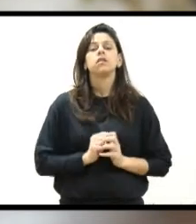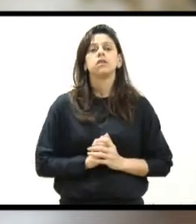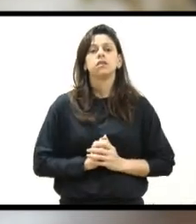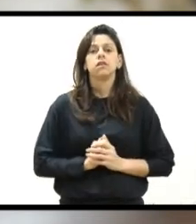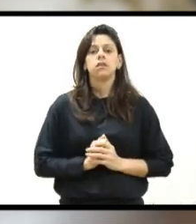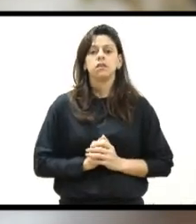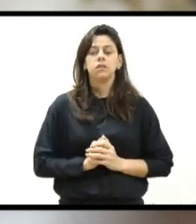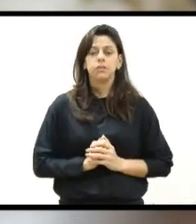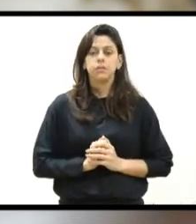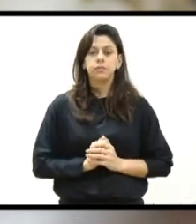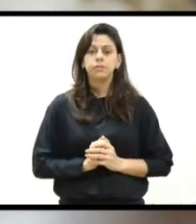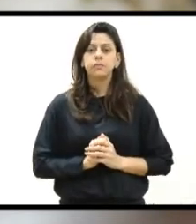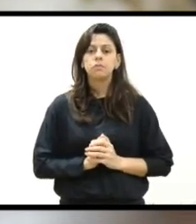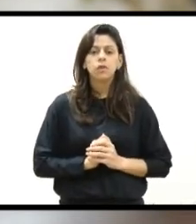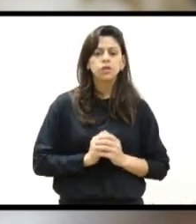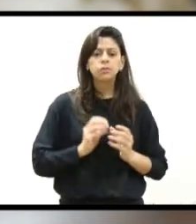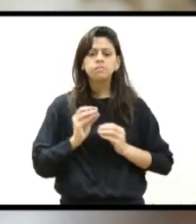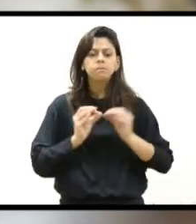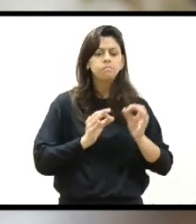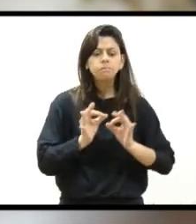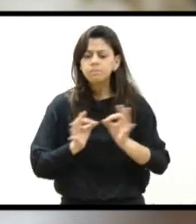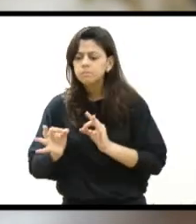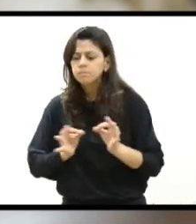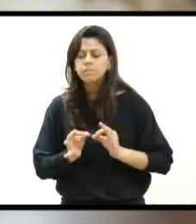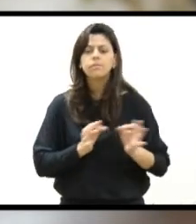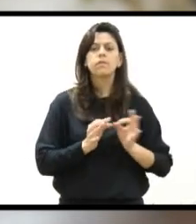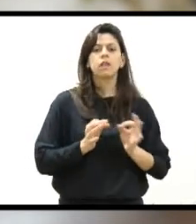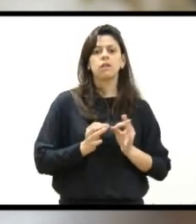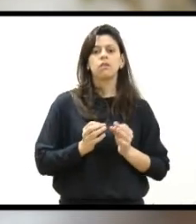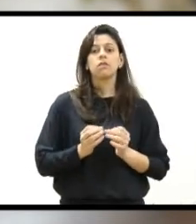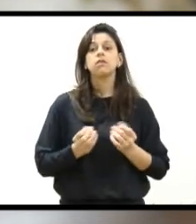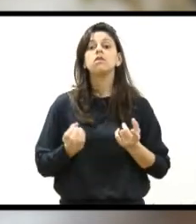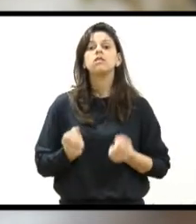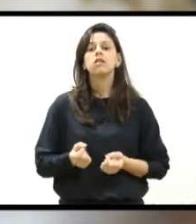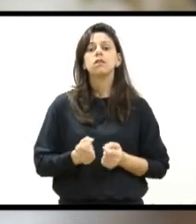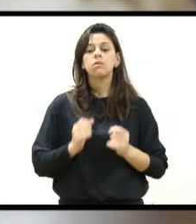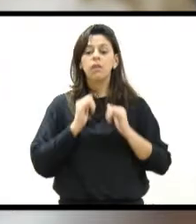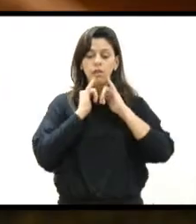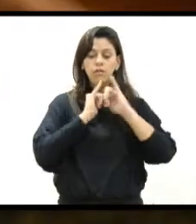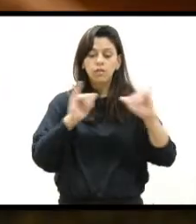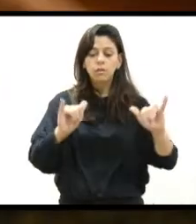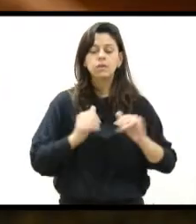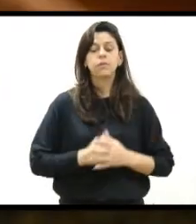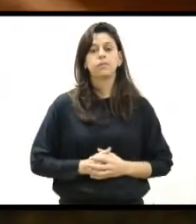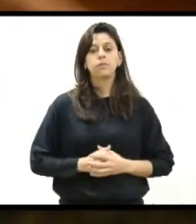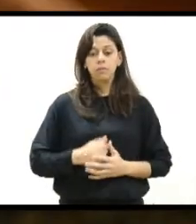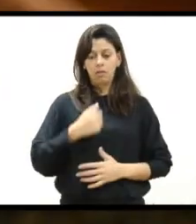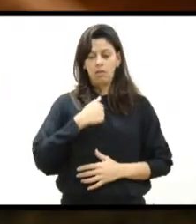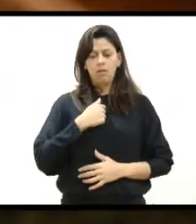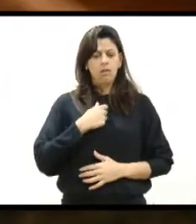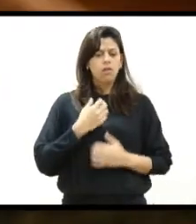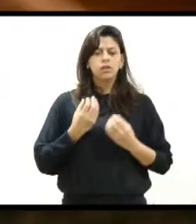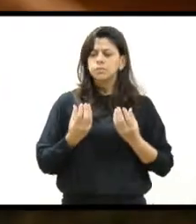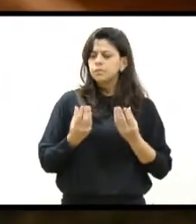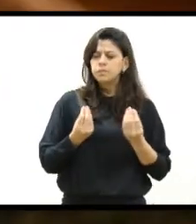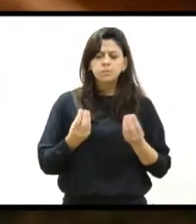montar, criar a sua imagem mental dessa obra ou dessa informação. Estou achando muito